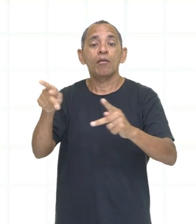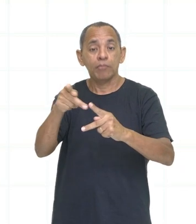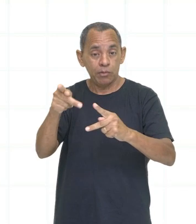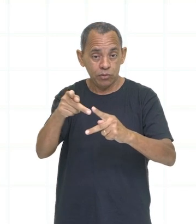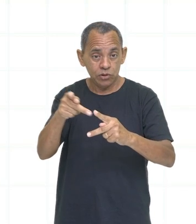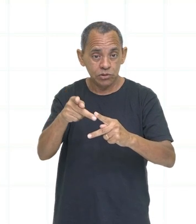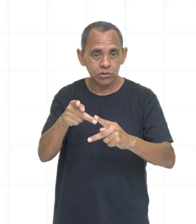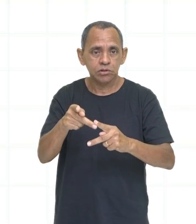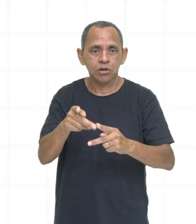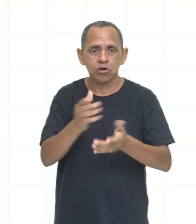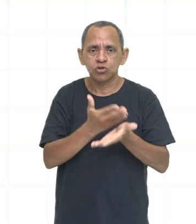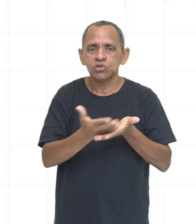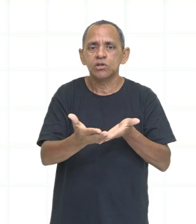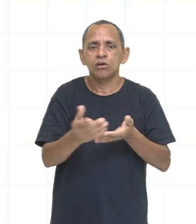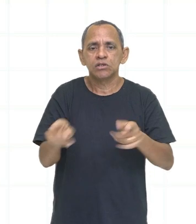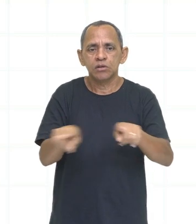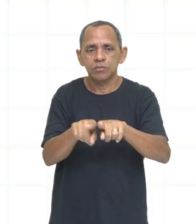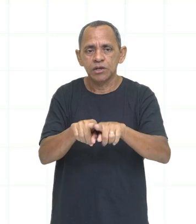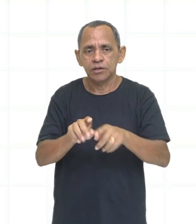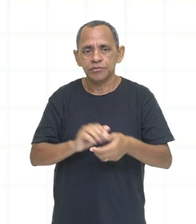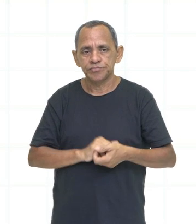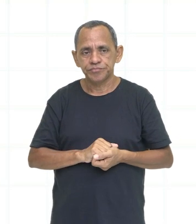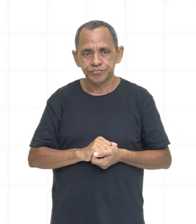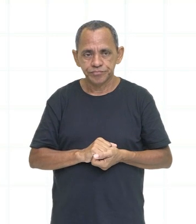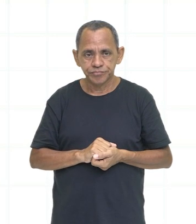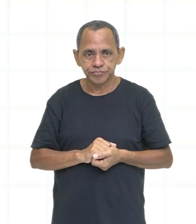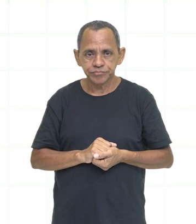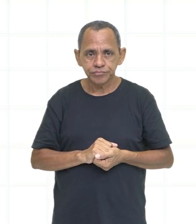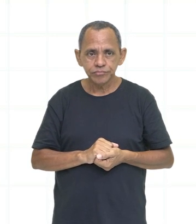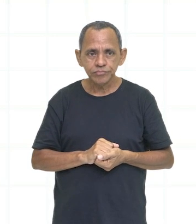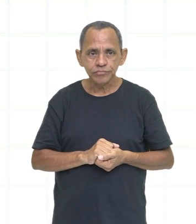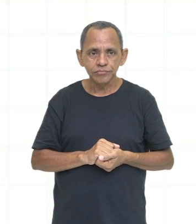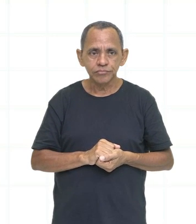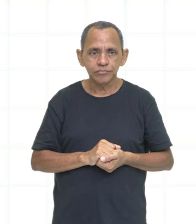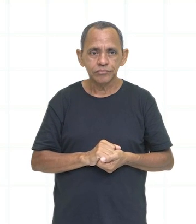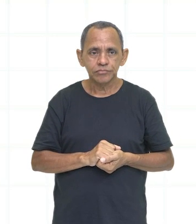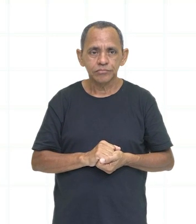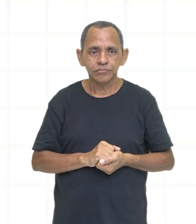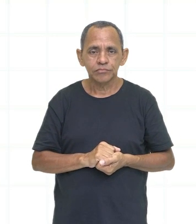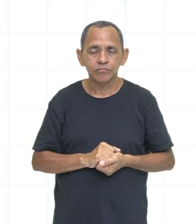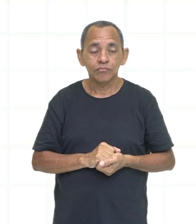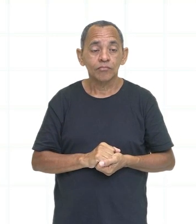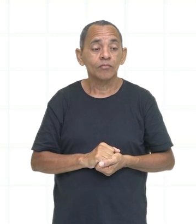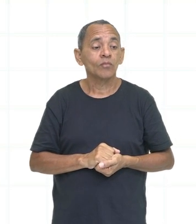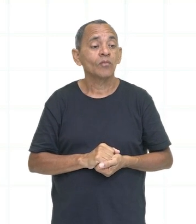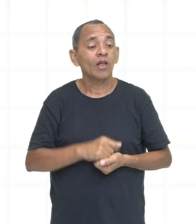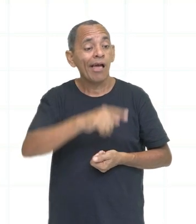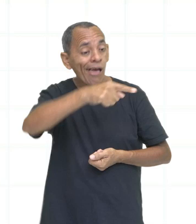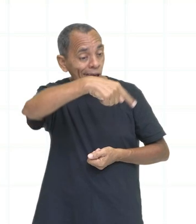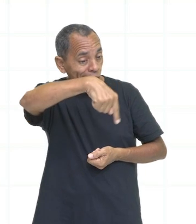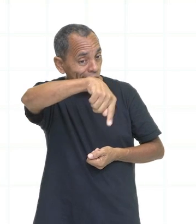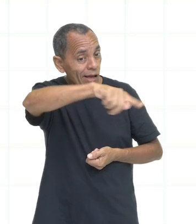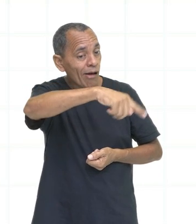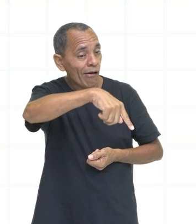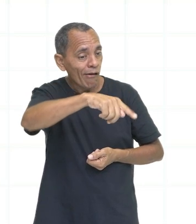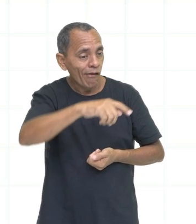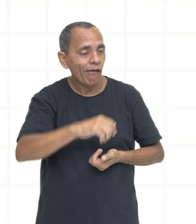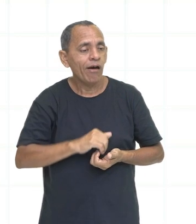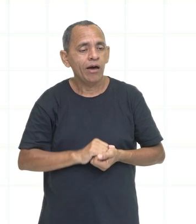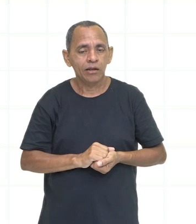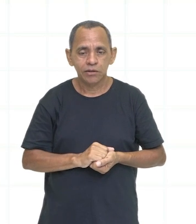Eles ou elas insistiram